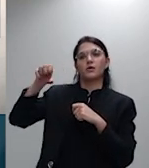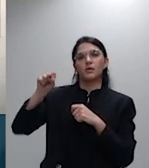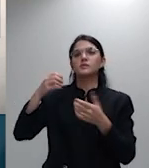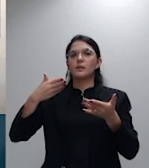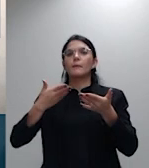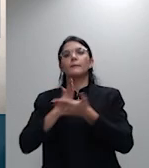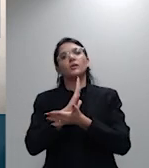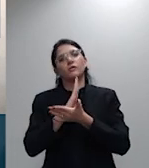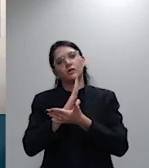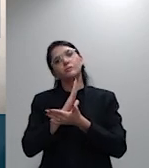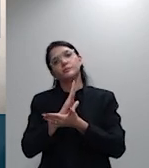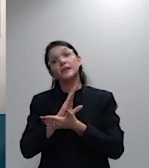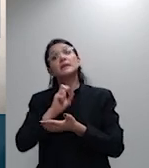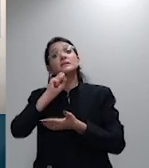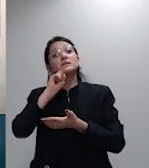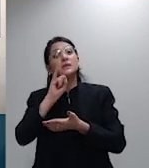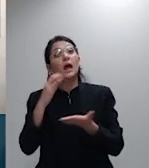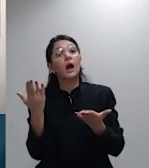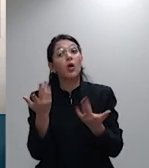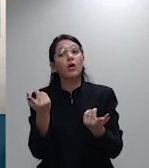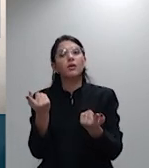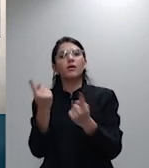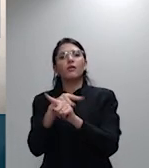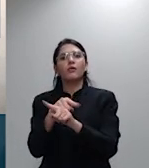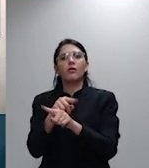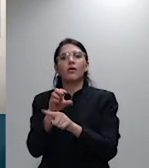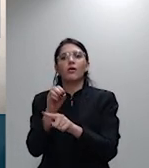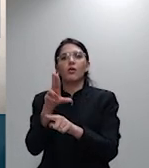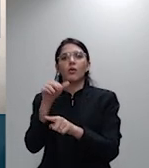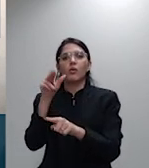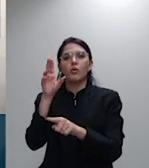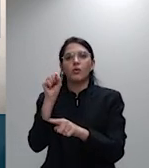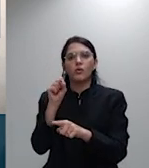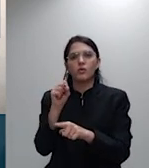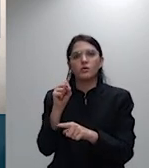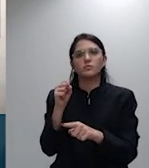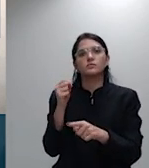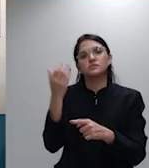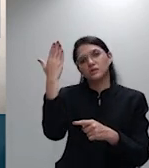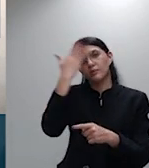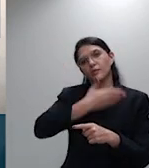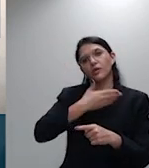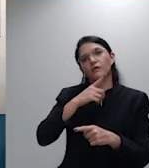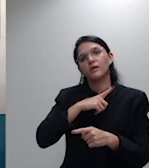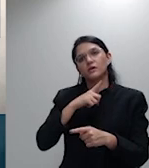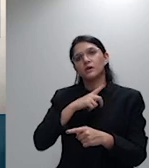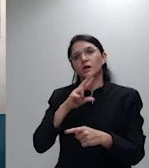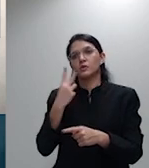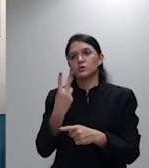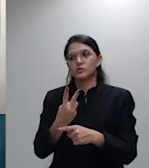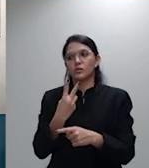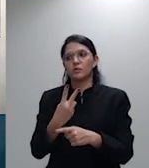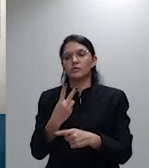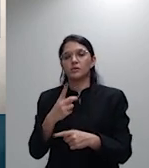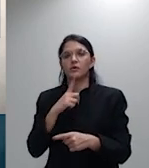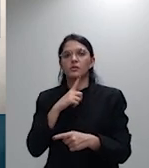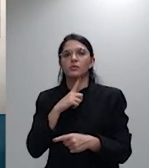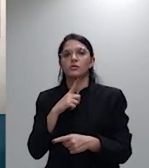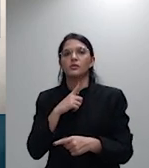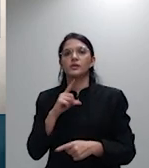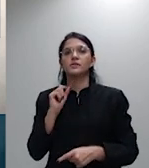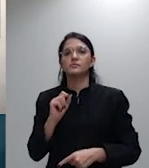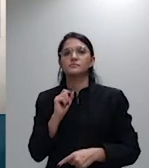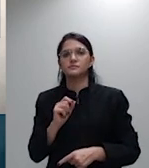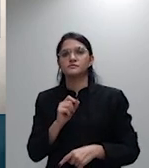se inverter o ônus da prova nós estaremos fazendo um duplo ônus da prova aqui porque o primeiro ela já fez para poder ter